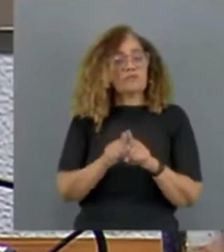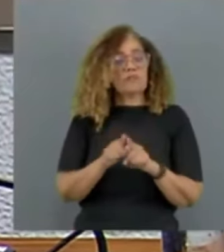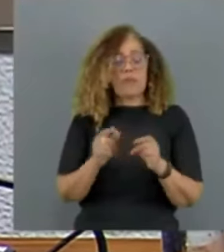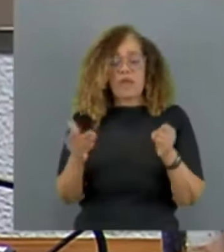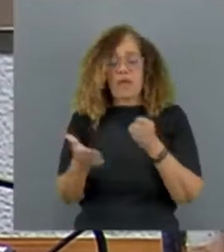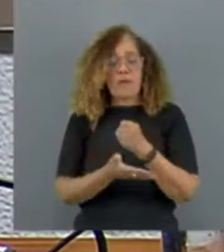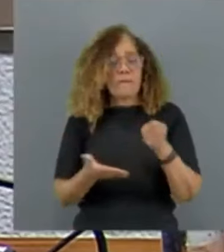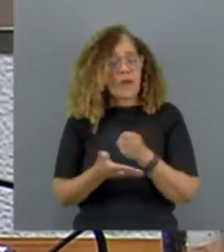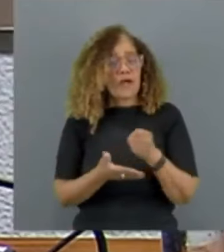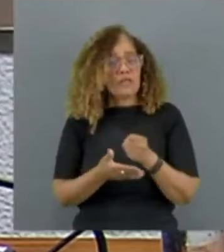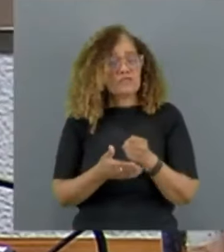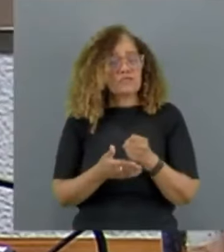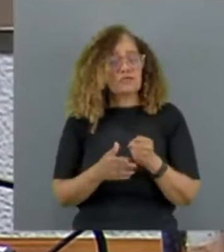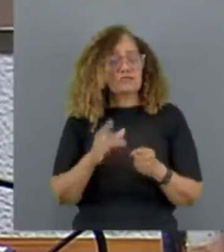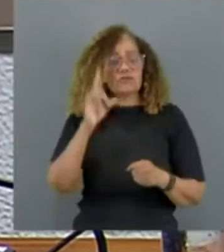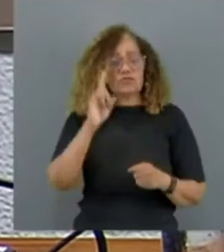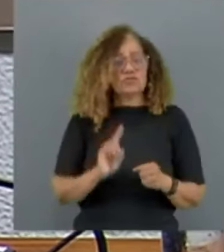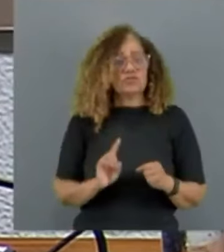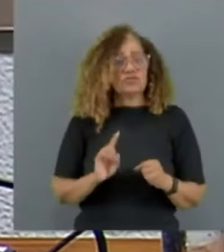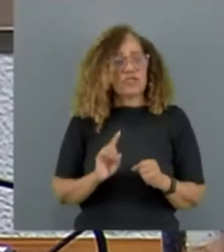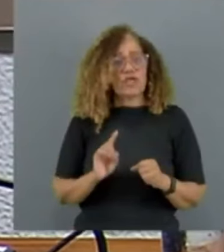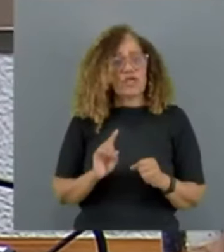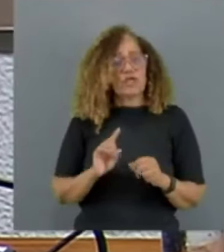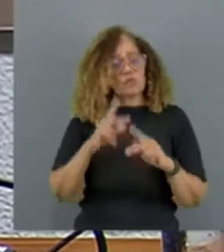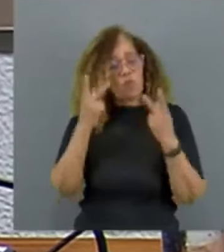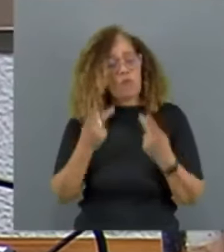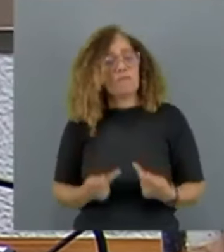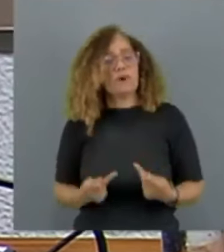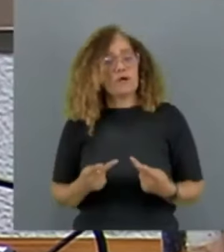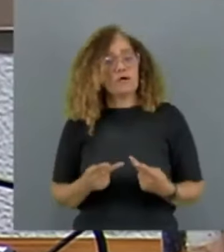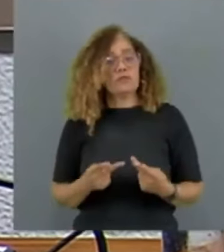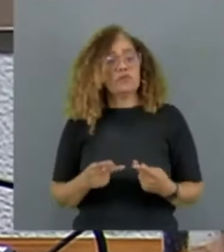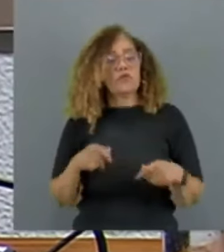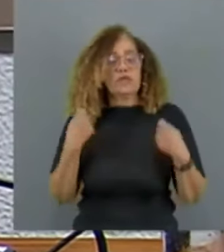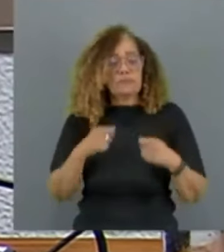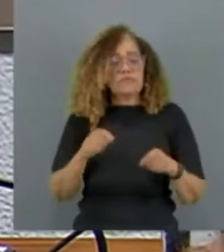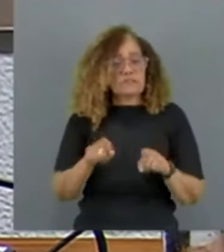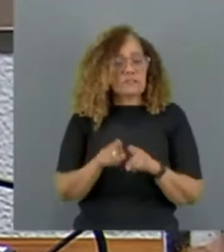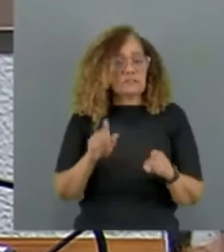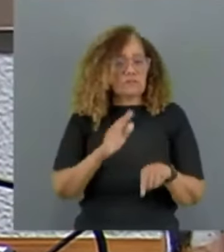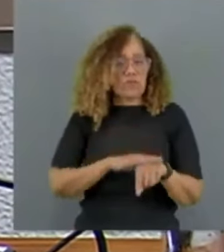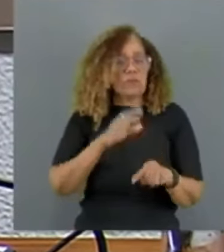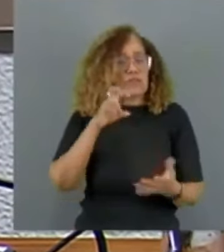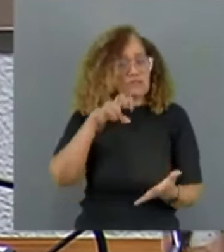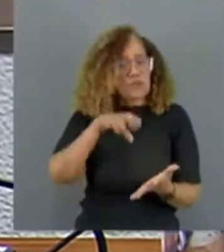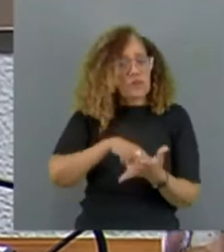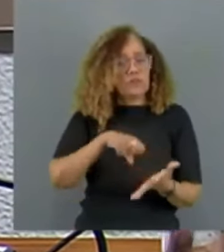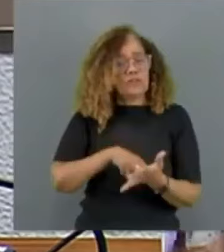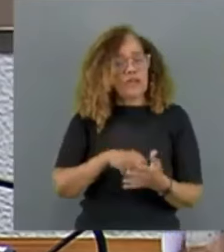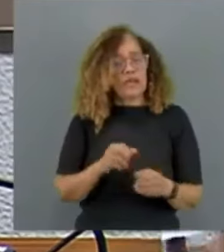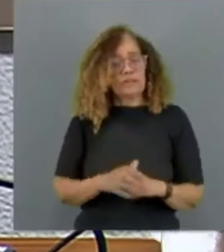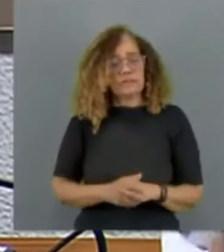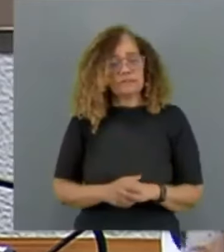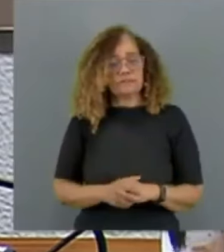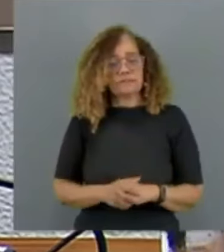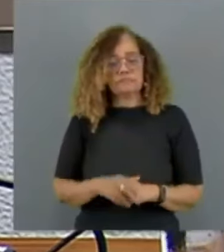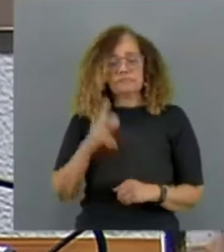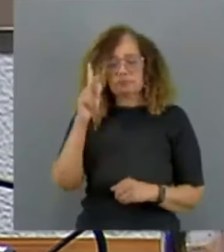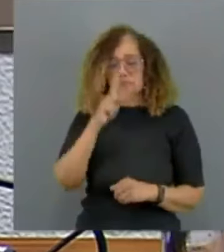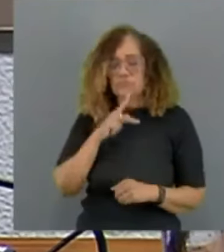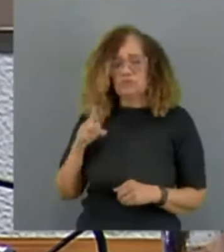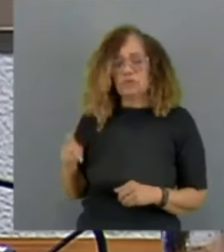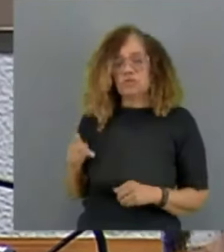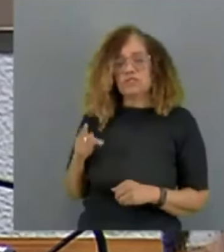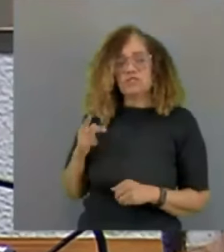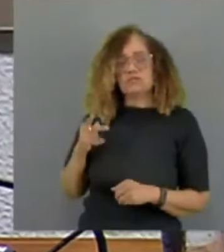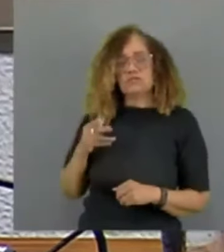do direito internacional humanitário e deve ser igualmente condenada. Sr. Presidente Renan Calheiros,